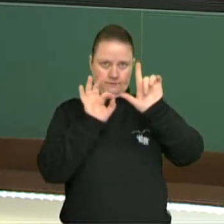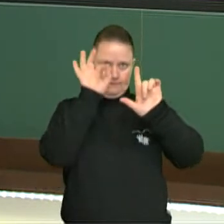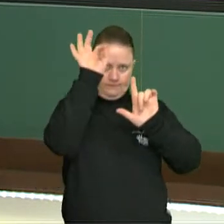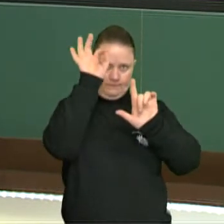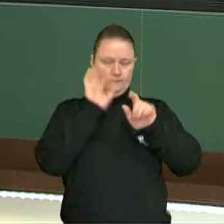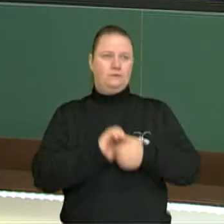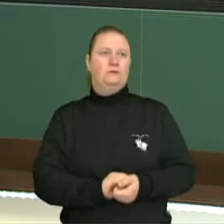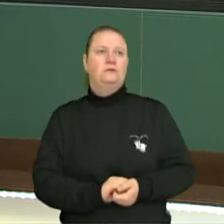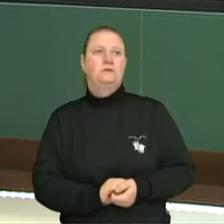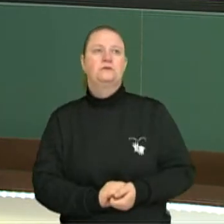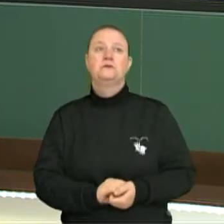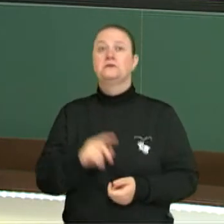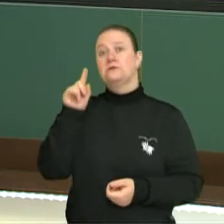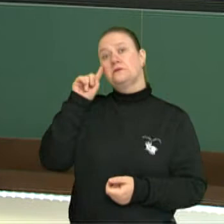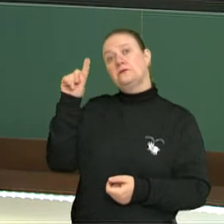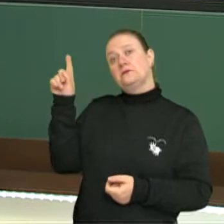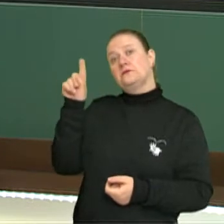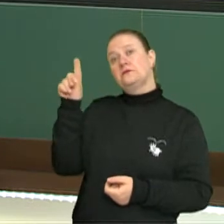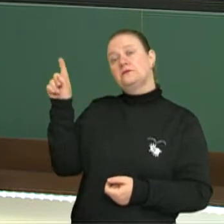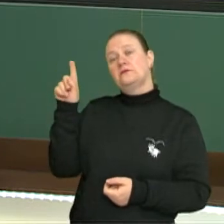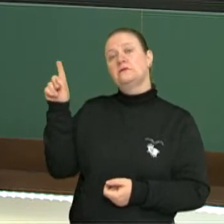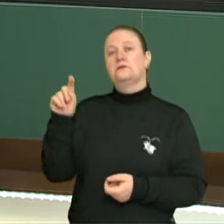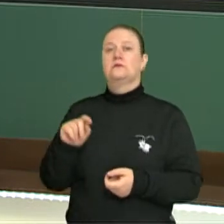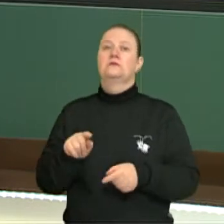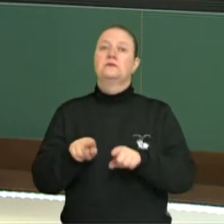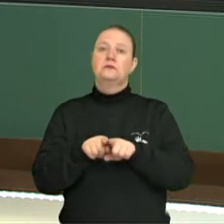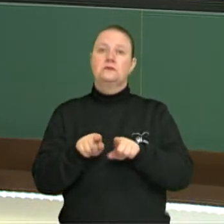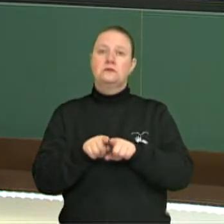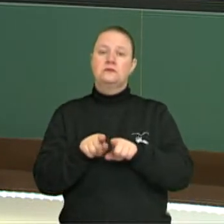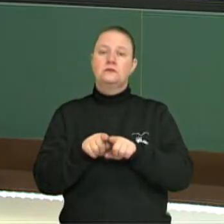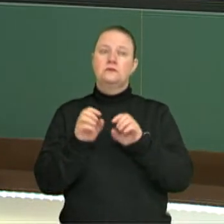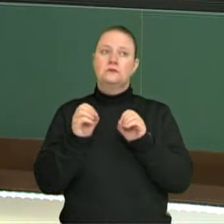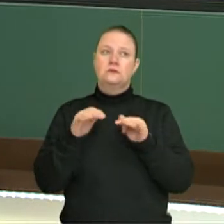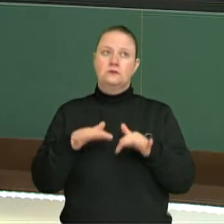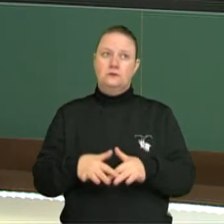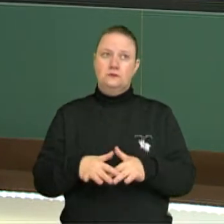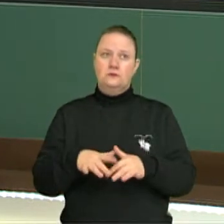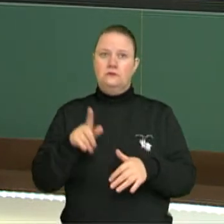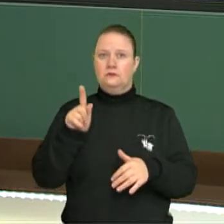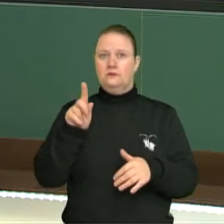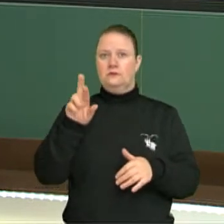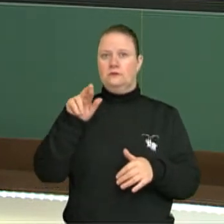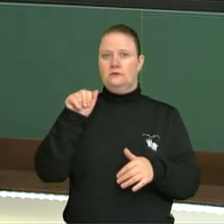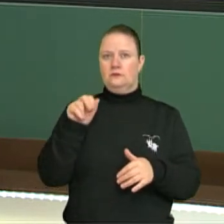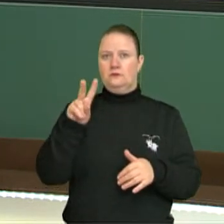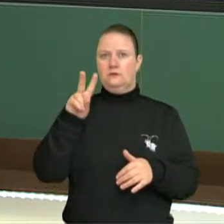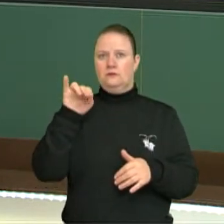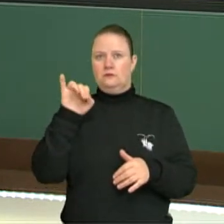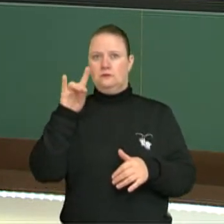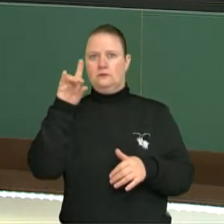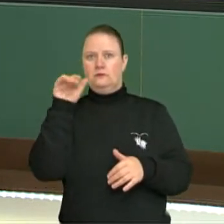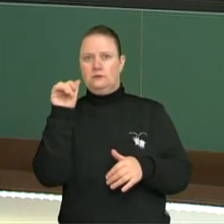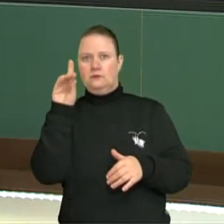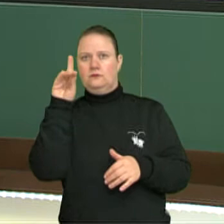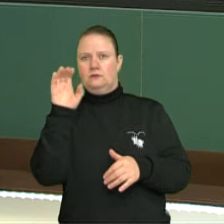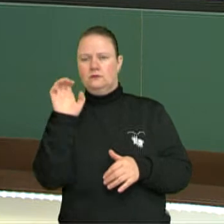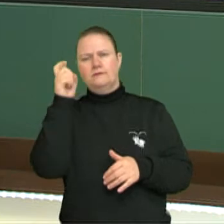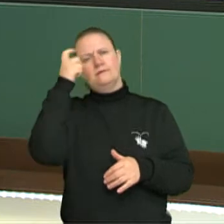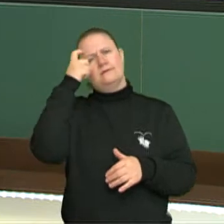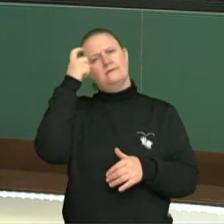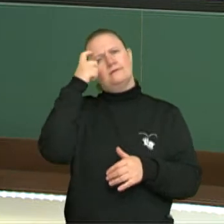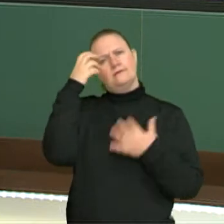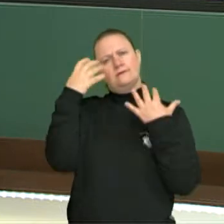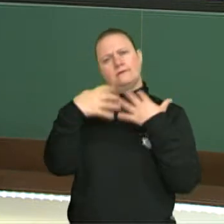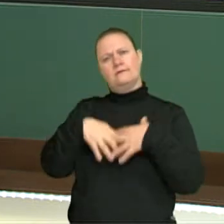o que a gente tem aqui também, né? Acabei falando sobre isso, questão da gravidade aqui. Pois bem, vamos pensar um pouquinho. Vamos